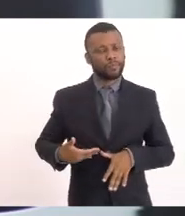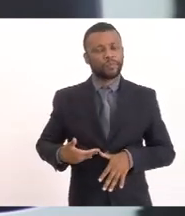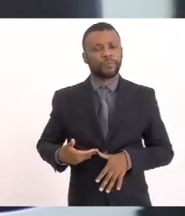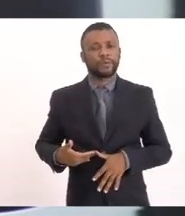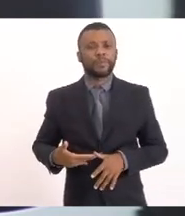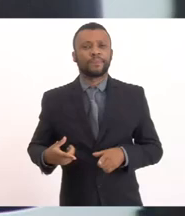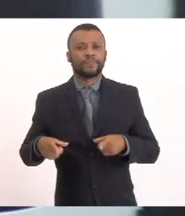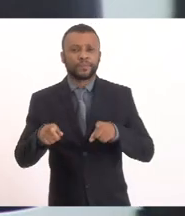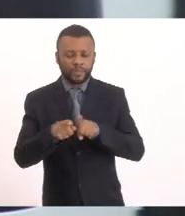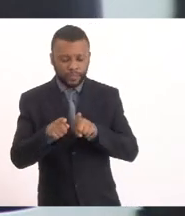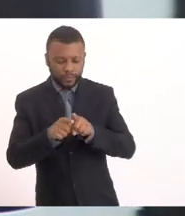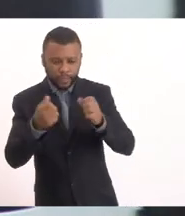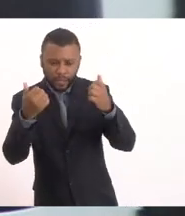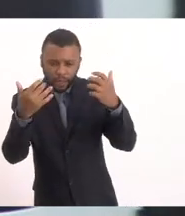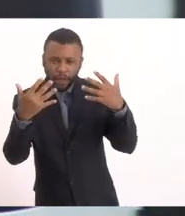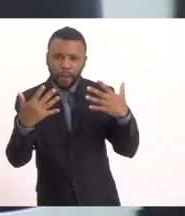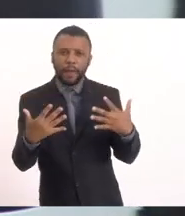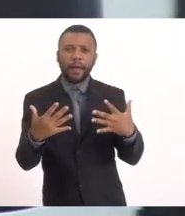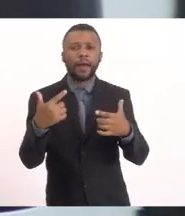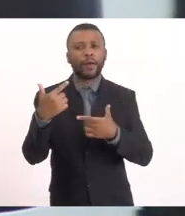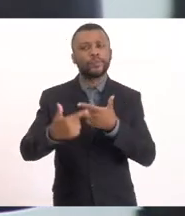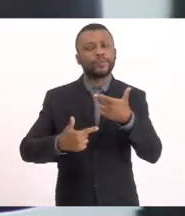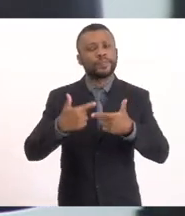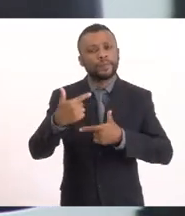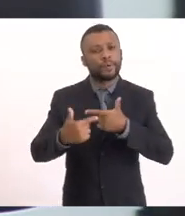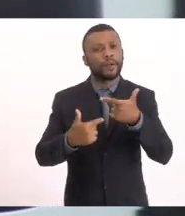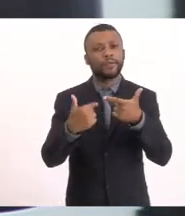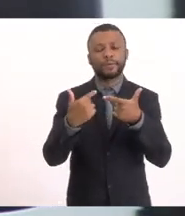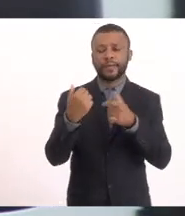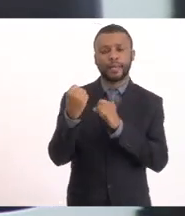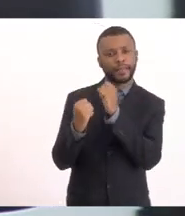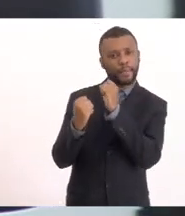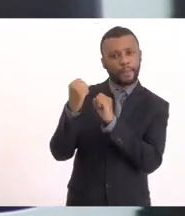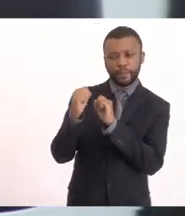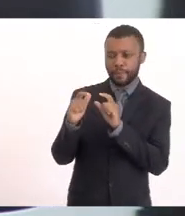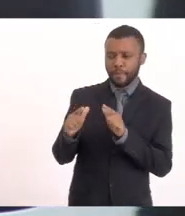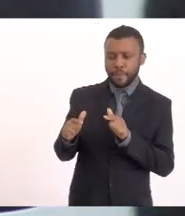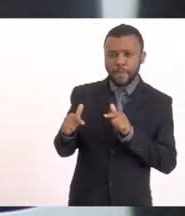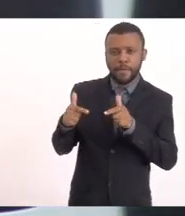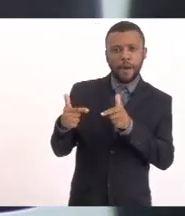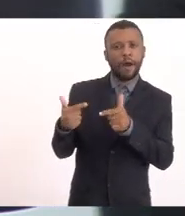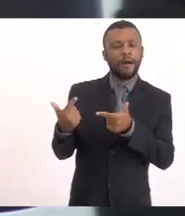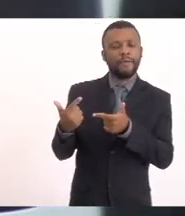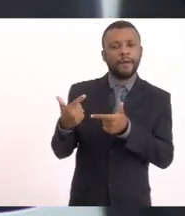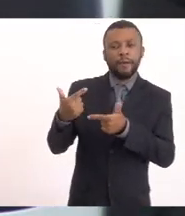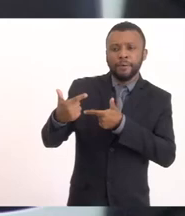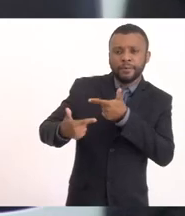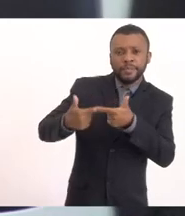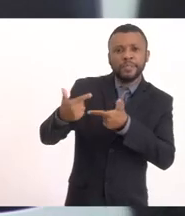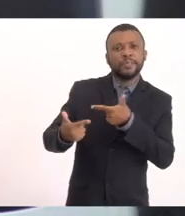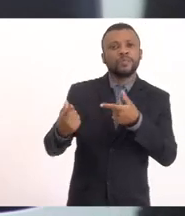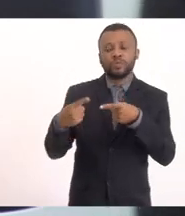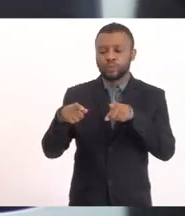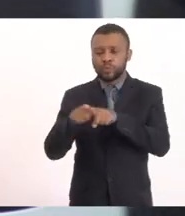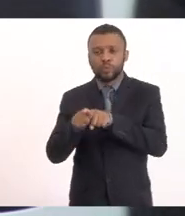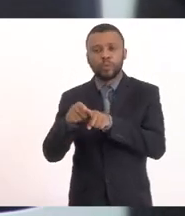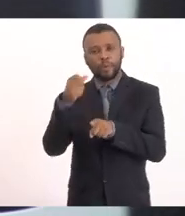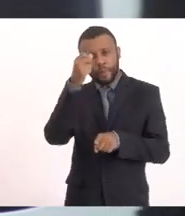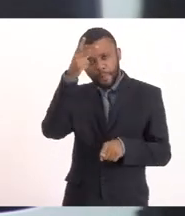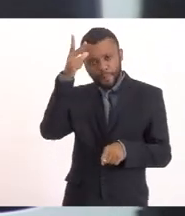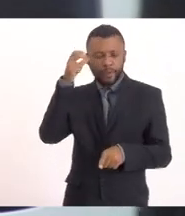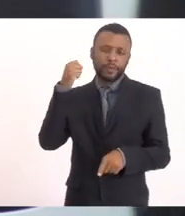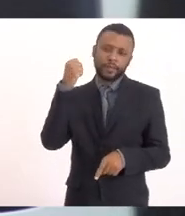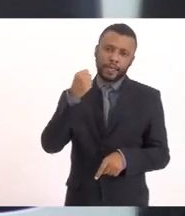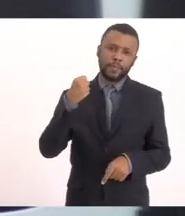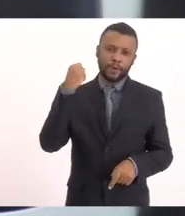falar Do trabalho Que essa concessionária Vem fazendo Juntamente Com a prefeitura De Saquarema Na